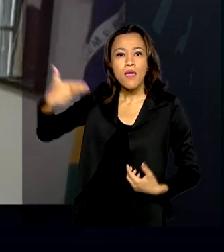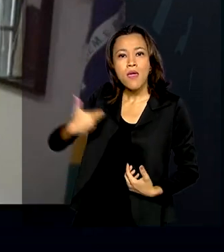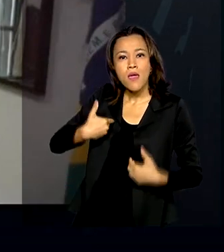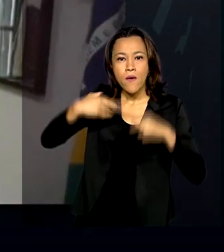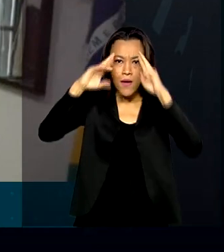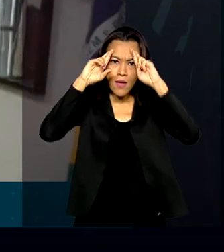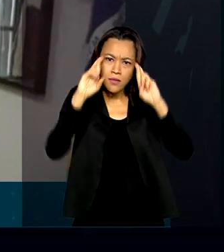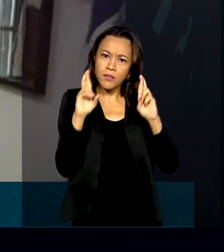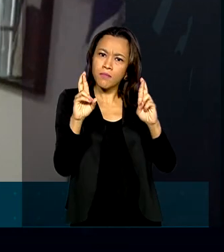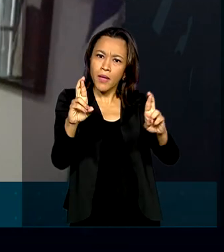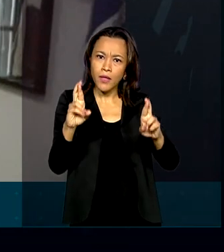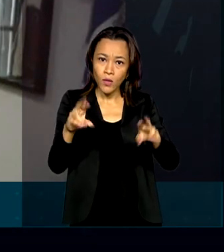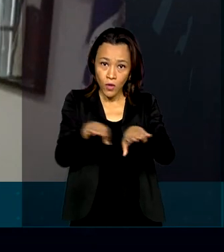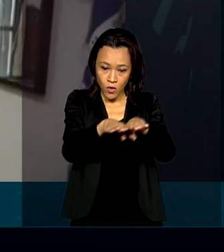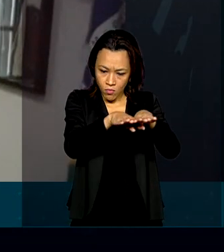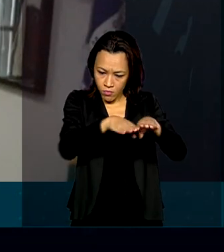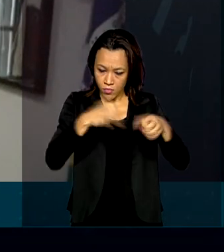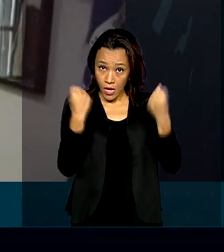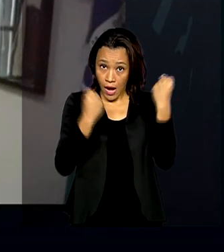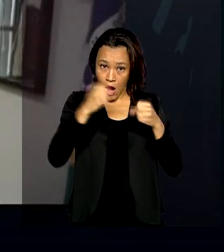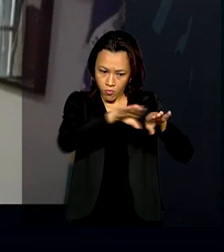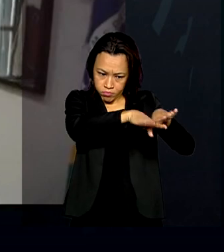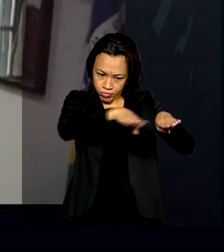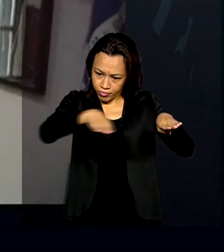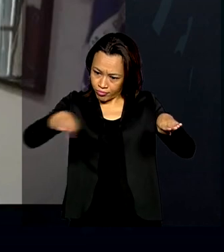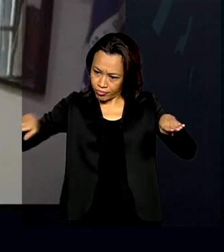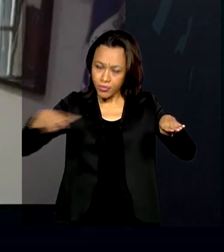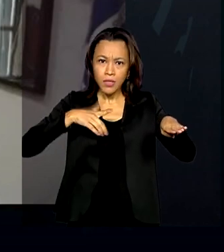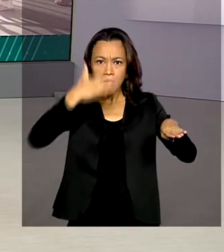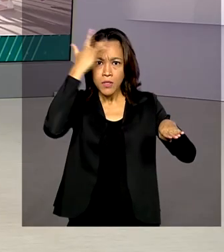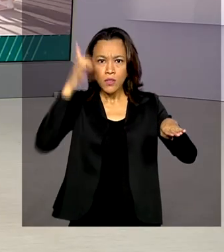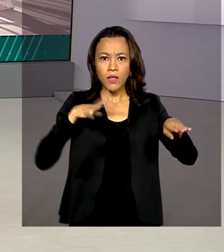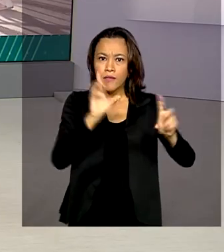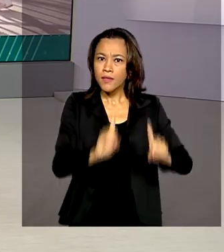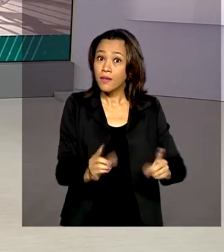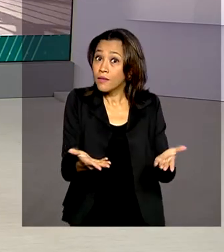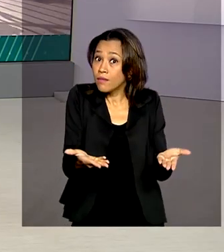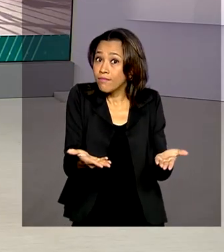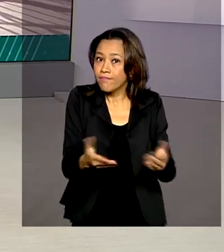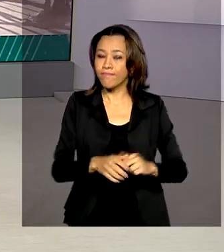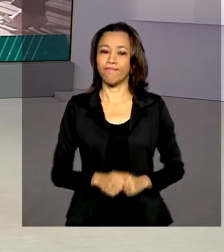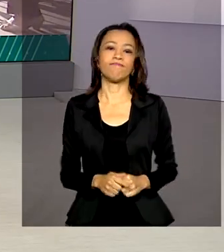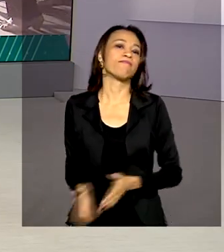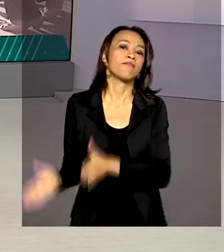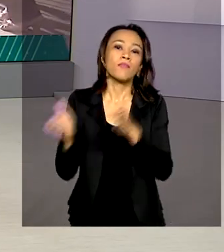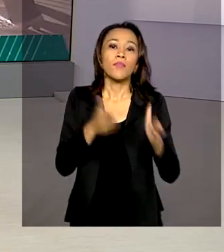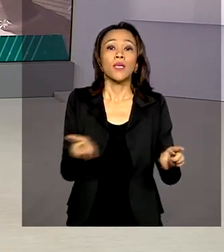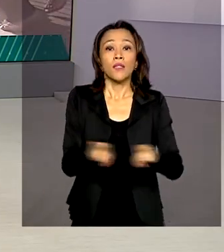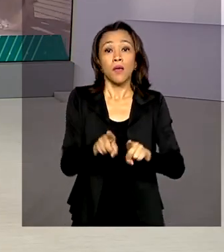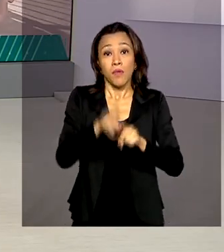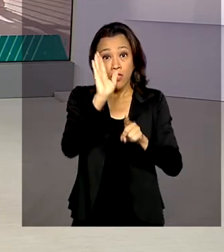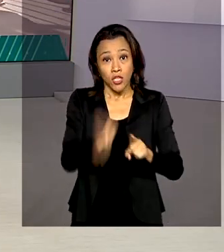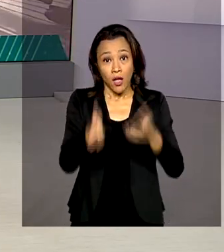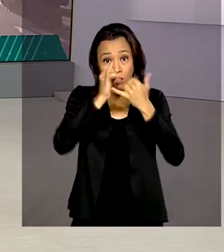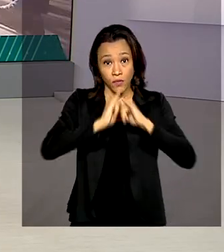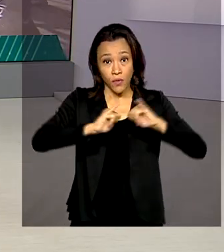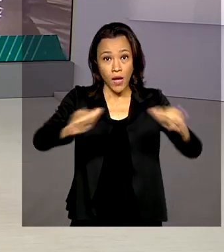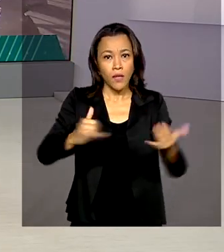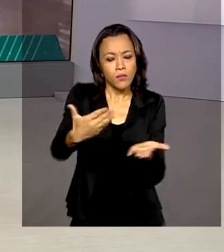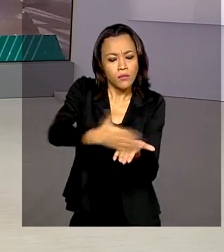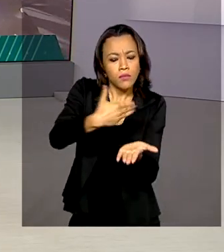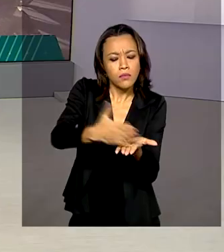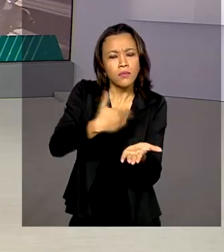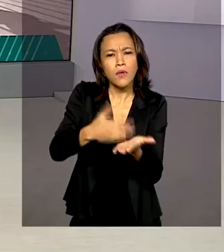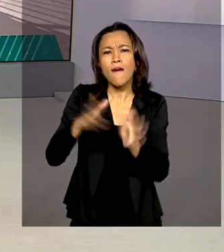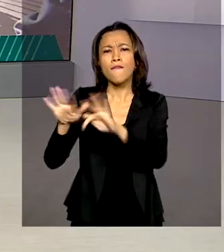o estacionamento das pessoas com deficiência. Foi lançada também uma cartilha para famílias que